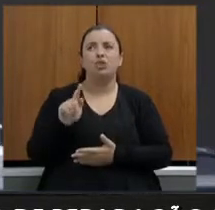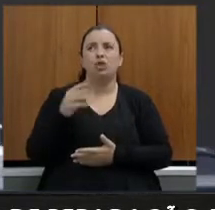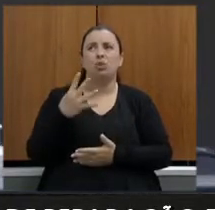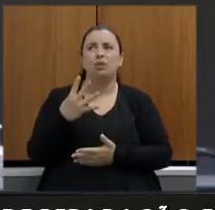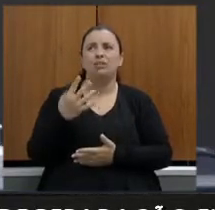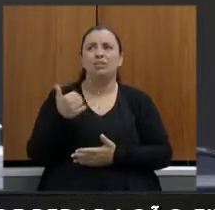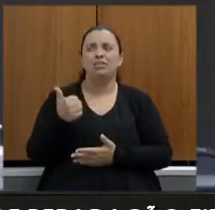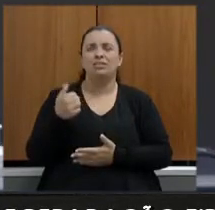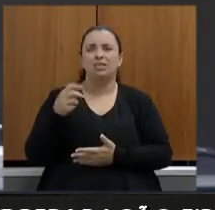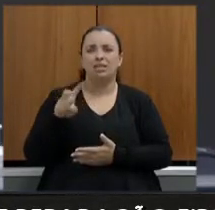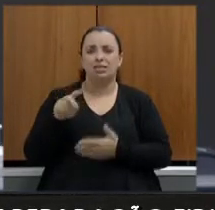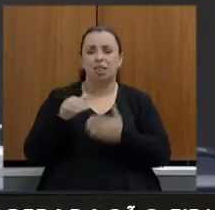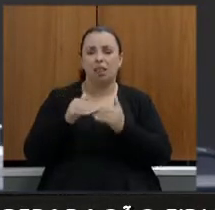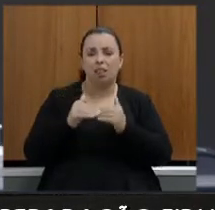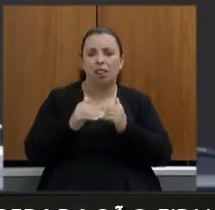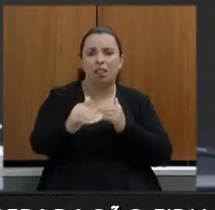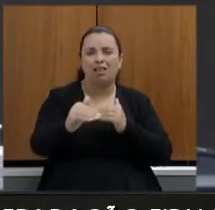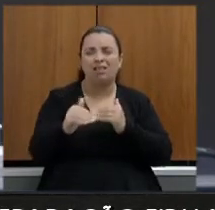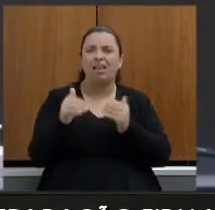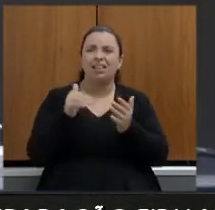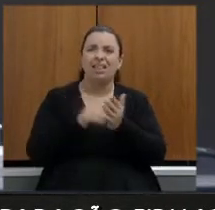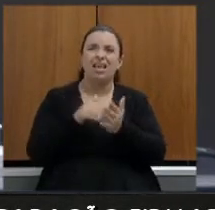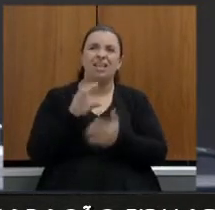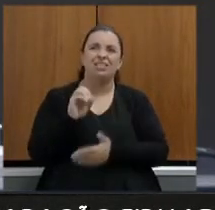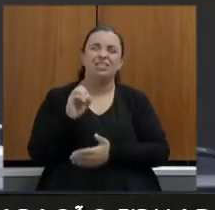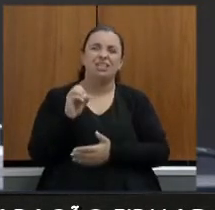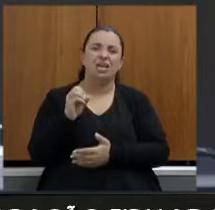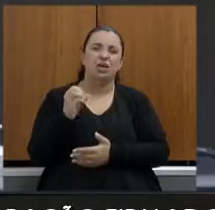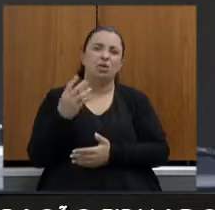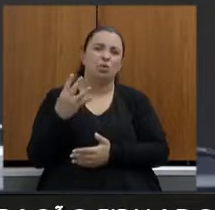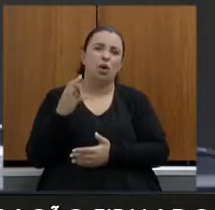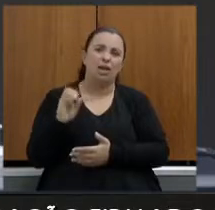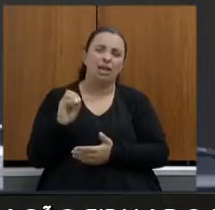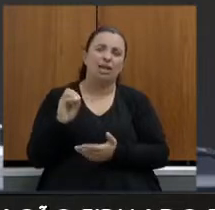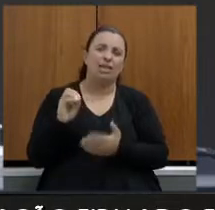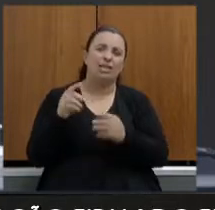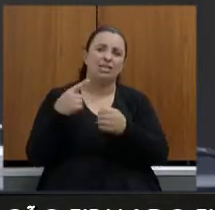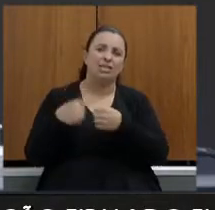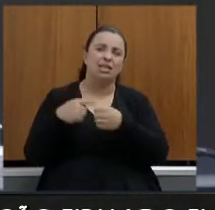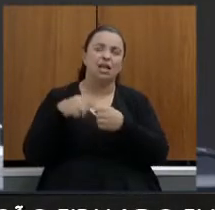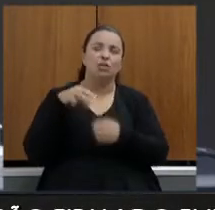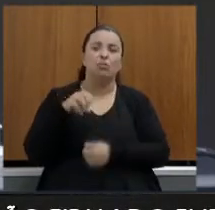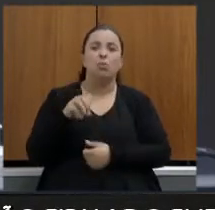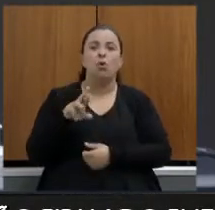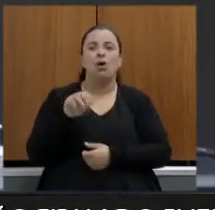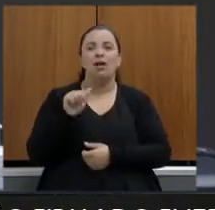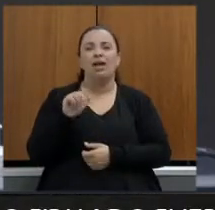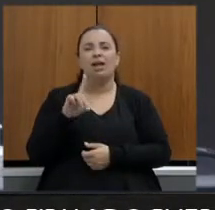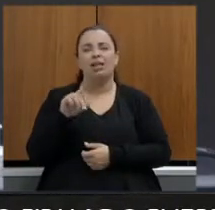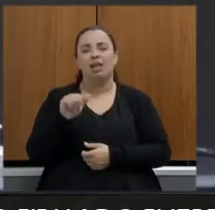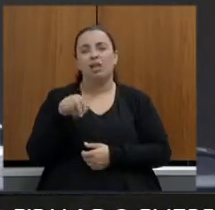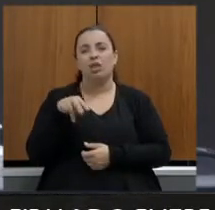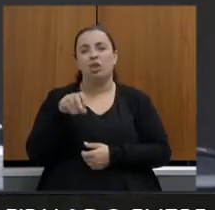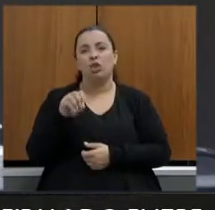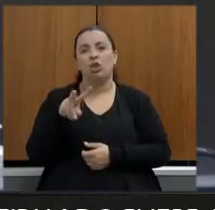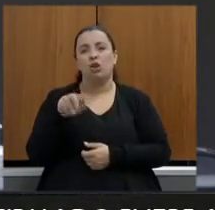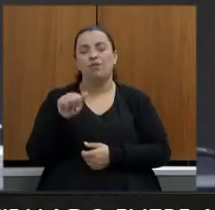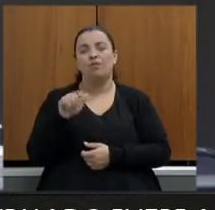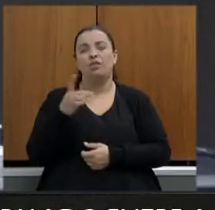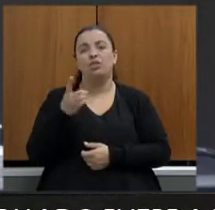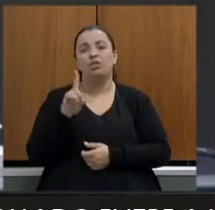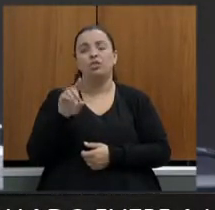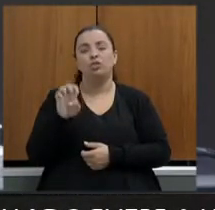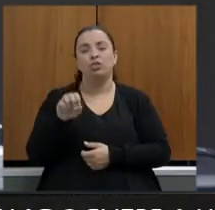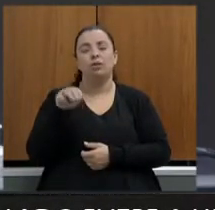próximo até 040 em Morada Nova de Minas próximo a Morada Nova de Minas e a pavimentação da